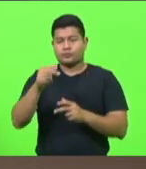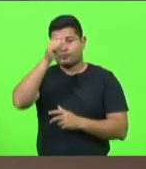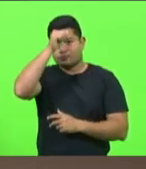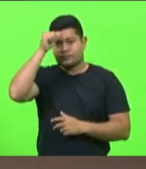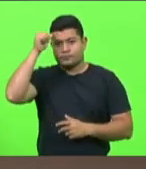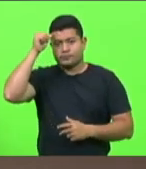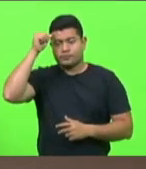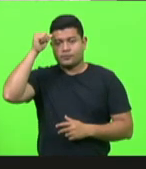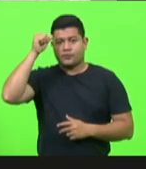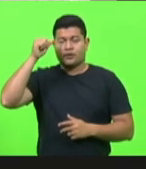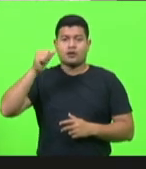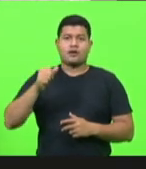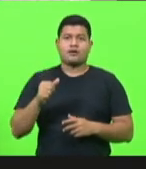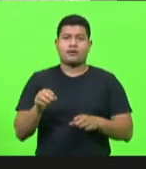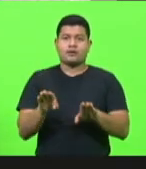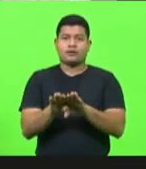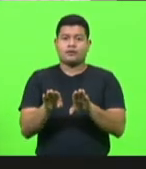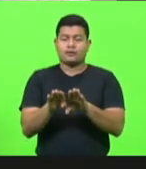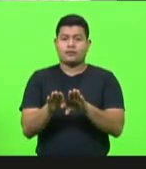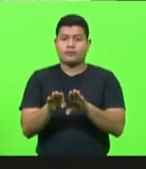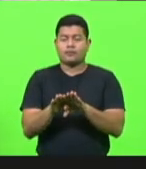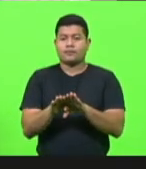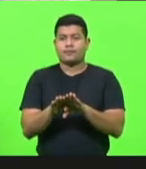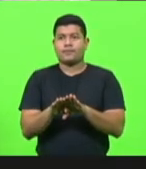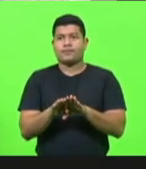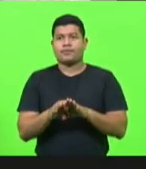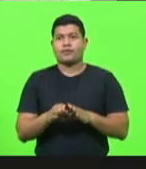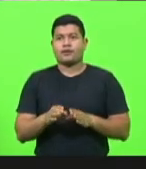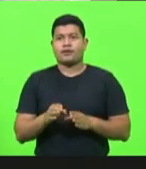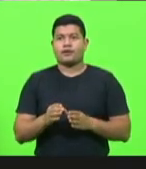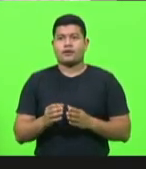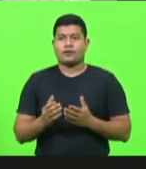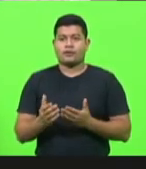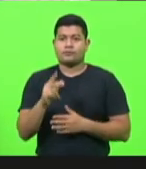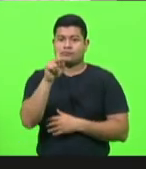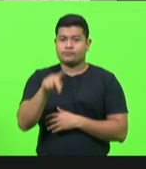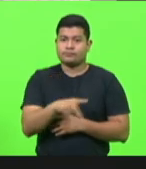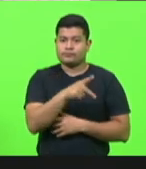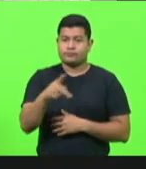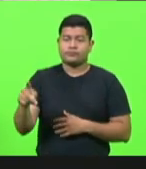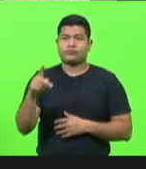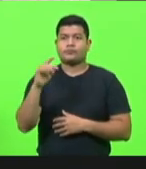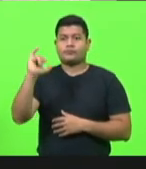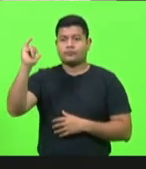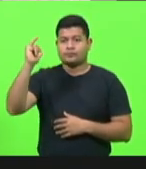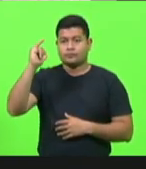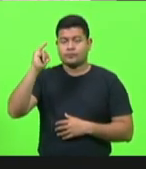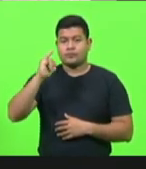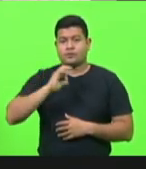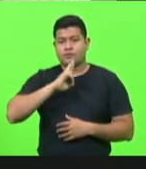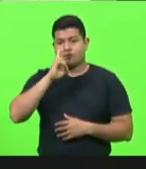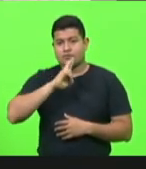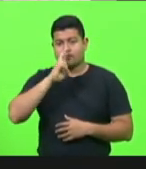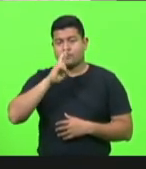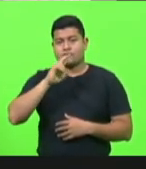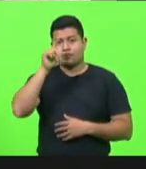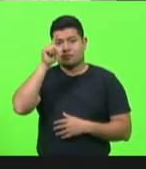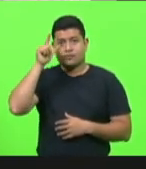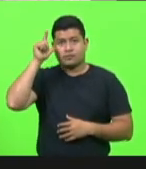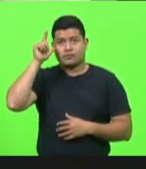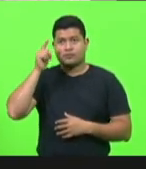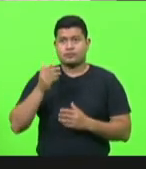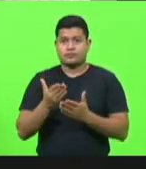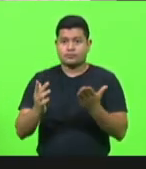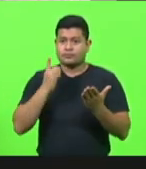Berlanda, deputado Ricardo Alba, deputado Padre Pedro Baldeceira, Rodrigo Minoto, Laércio Schuster, que são os